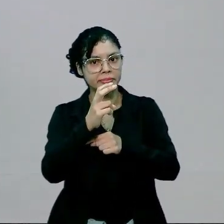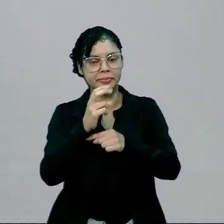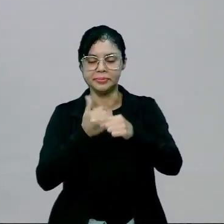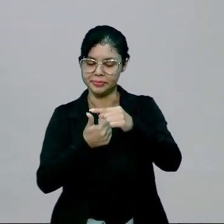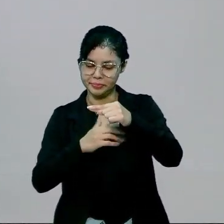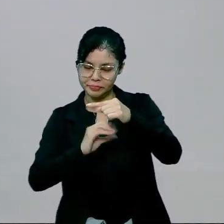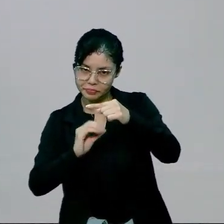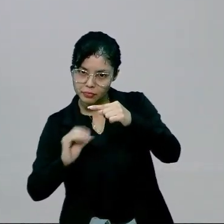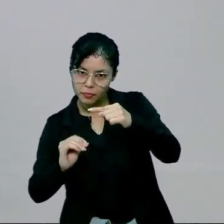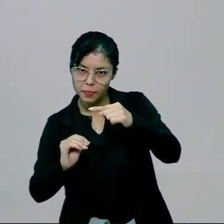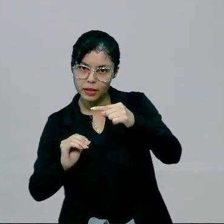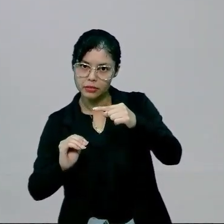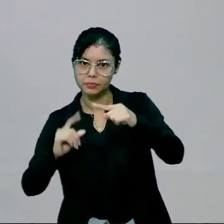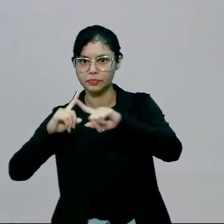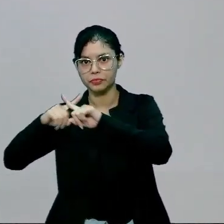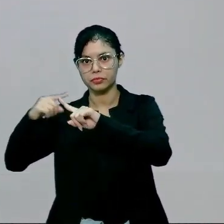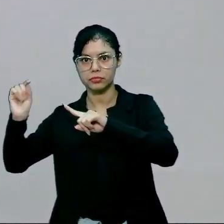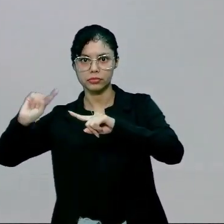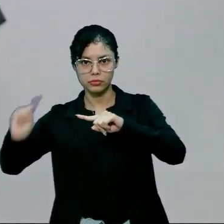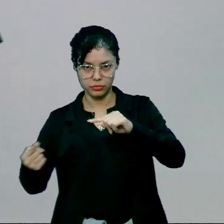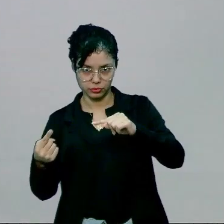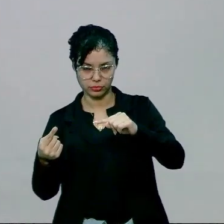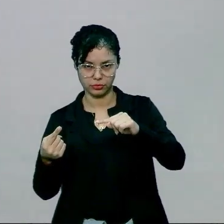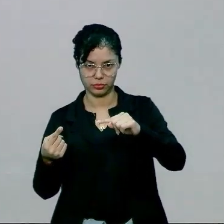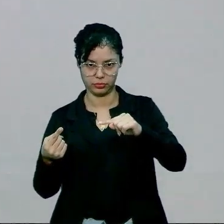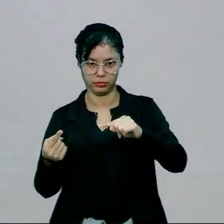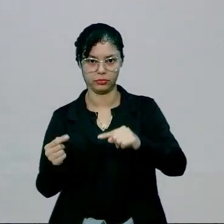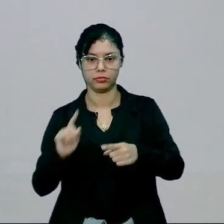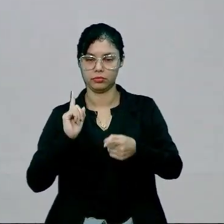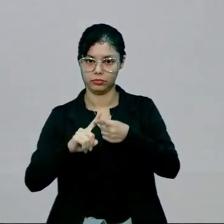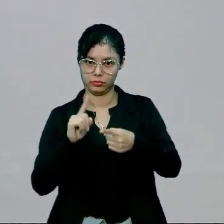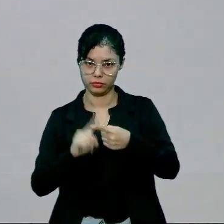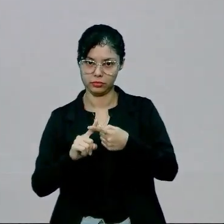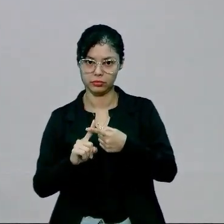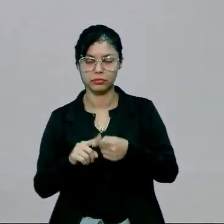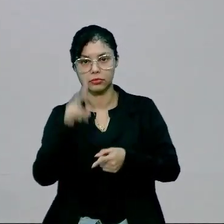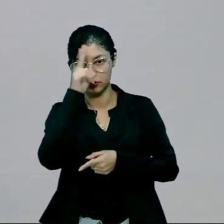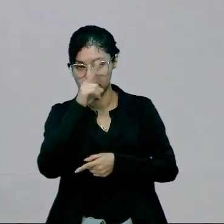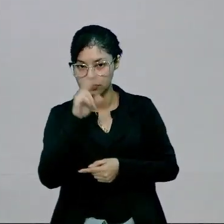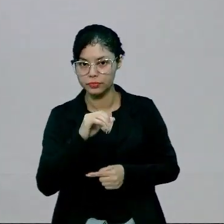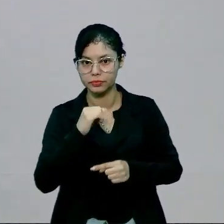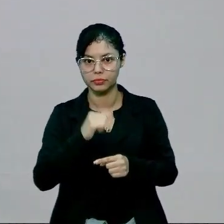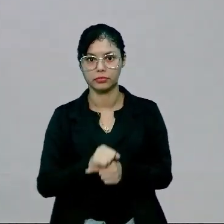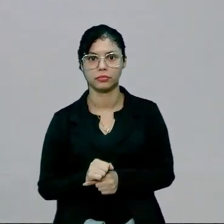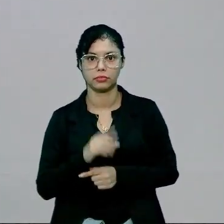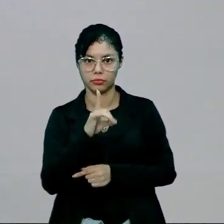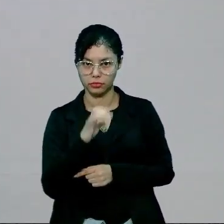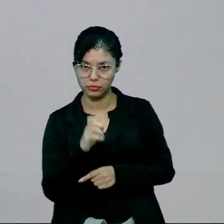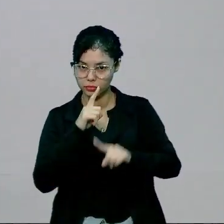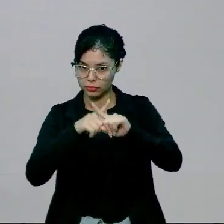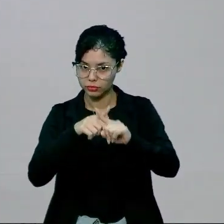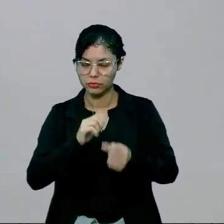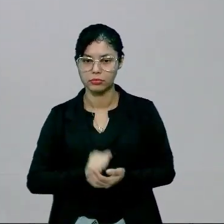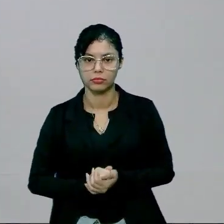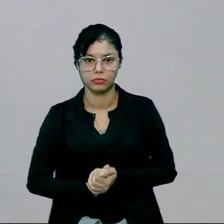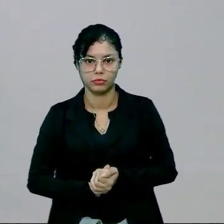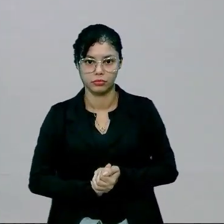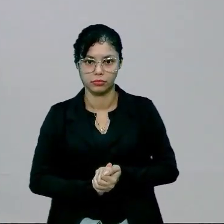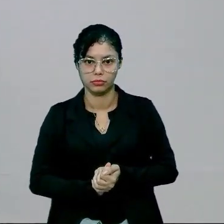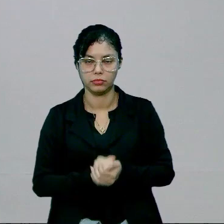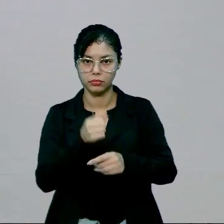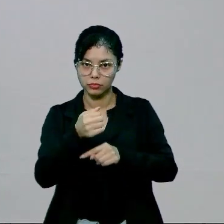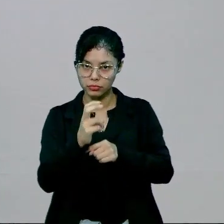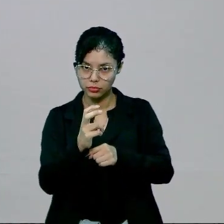15 dividido por 100, vezes mil. Porque o de, lembrando, o de representa a multiplicação. Então,